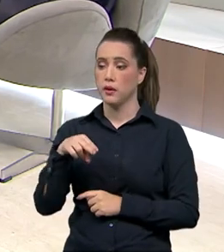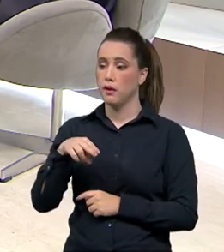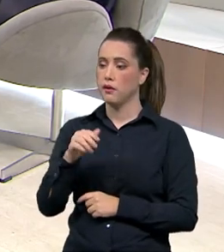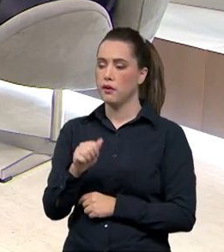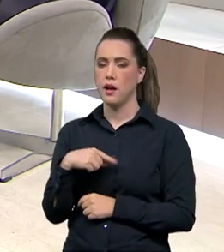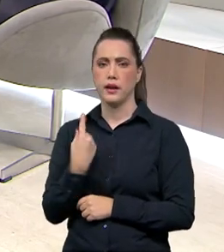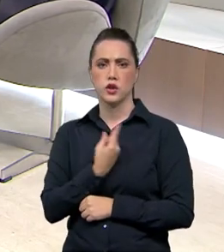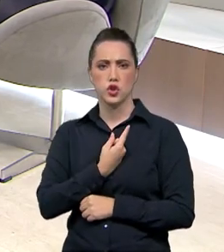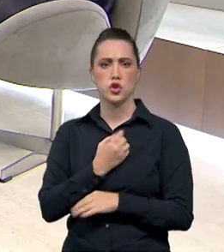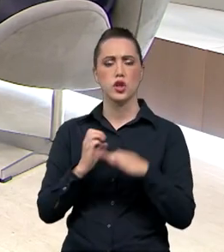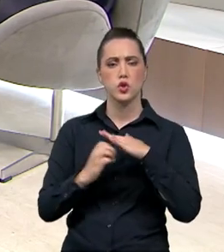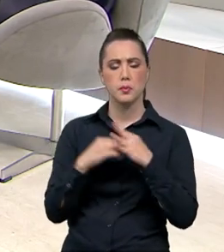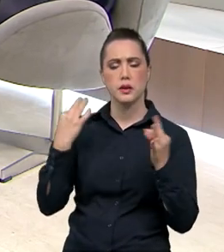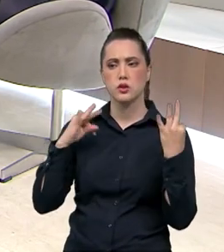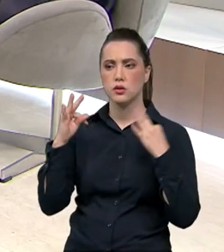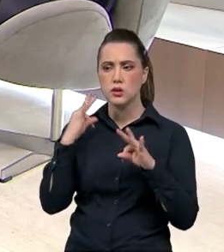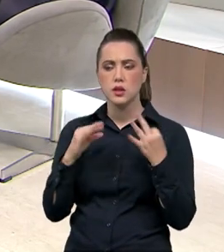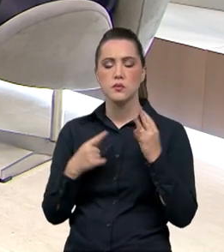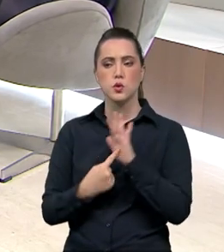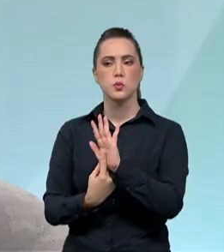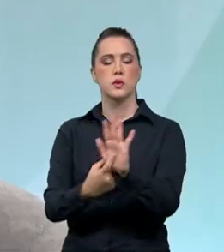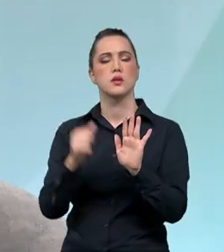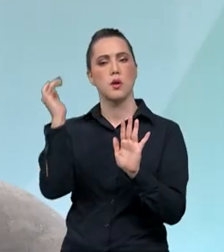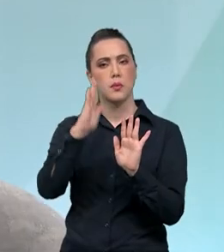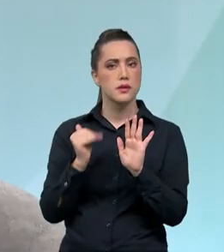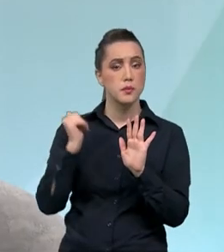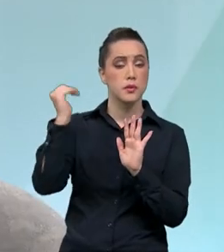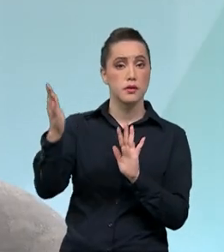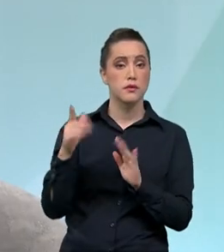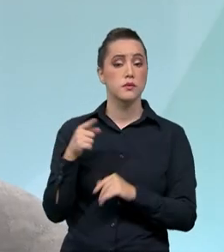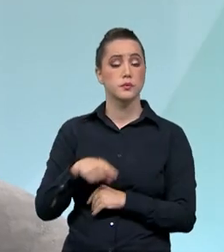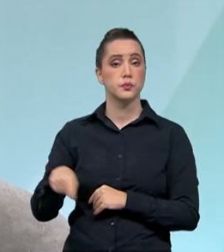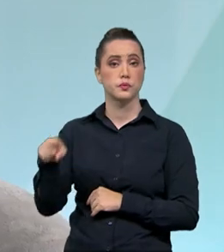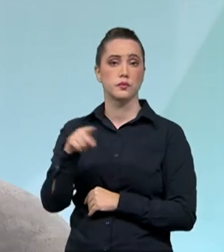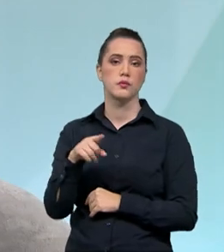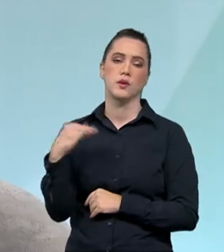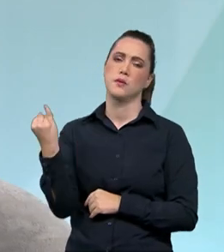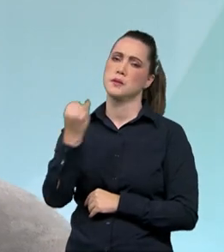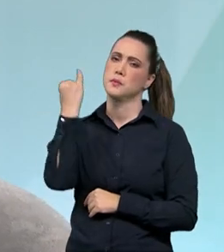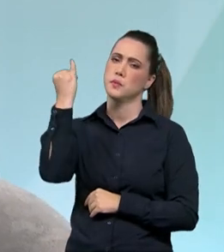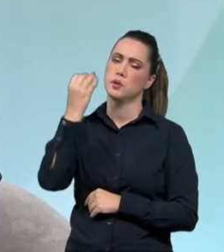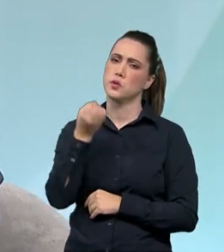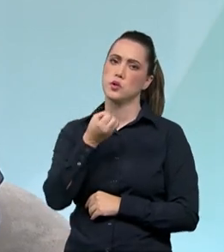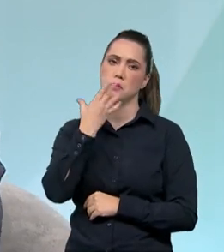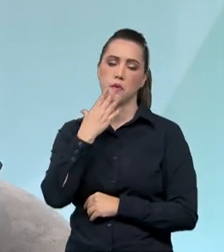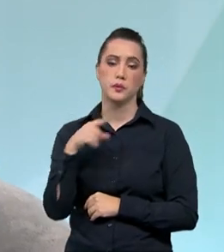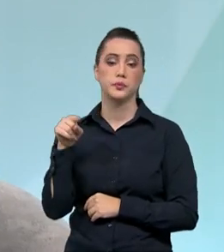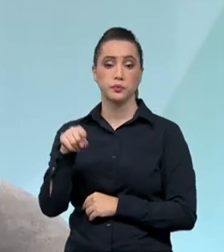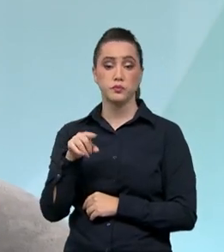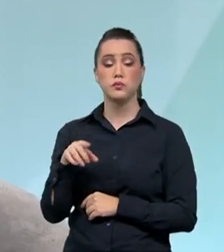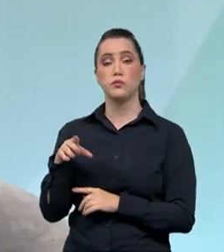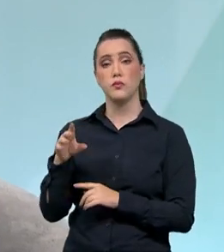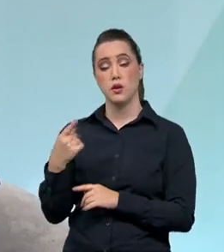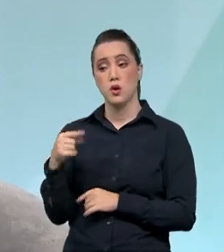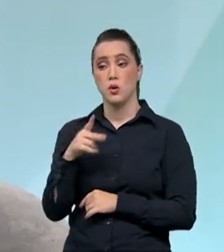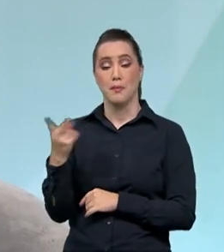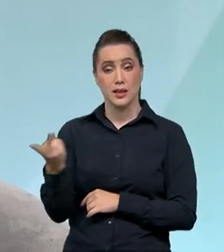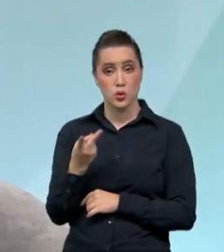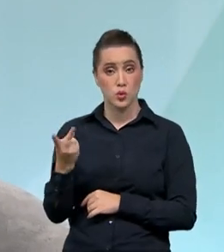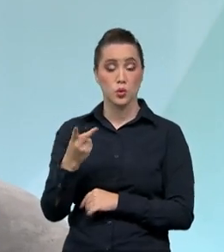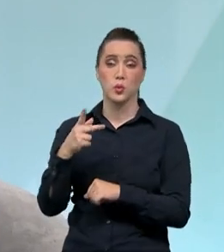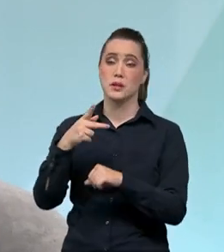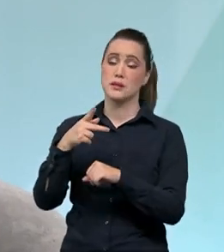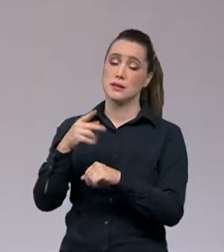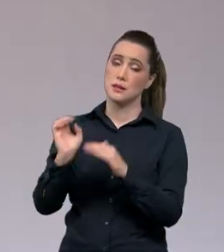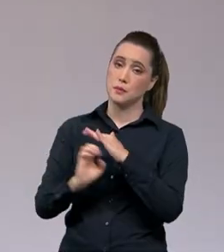temos de promoção internacional, então, isso tem sido muito bom, não só para o Sebrae ou para a Embratu, mas para